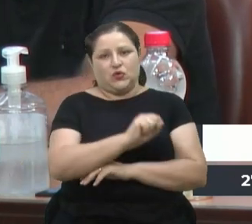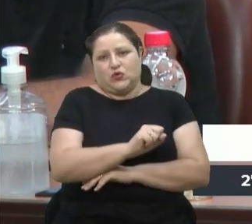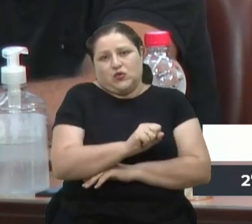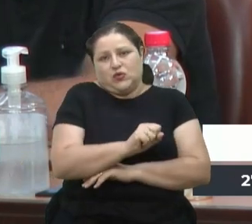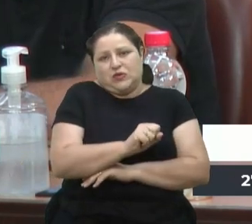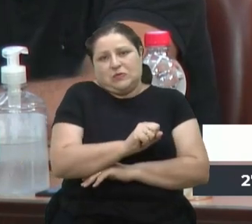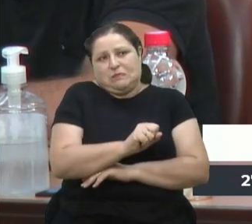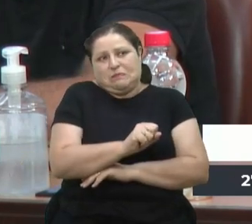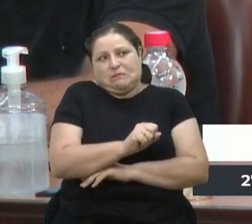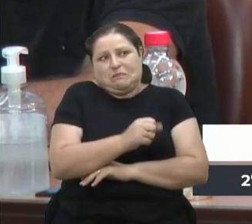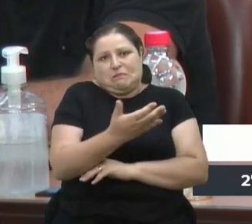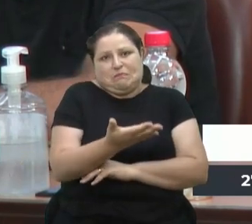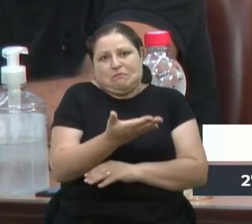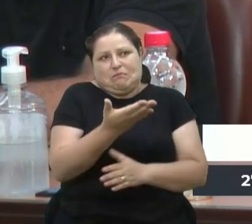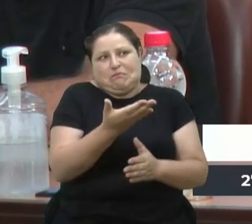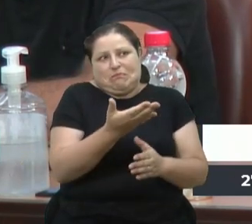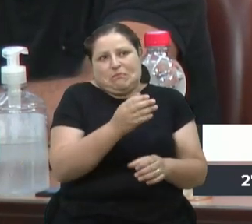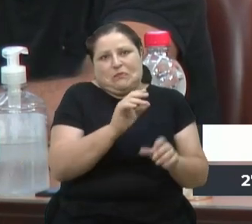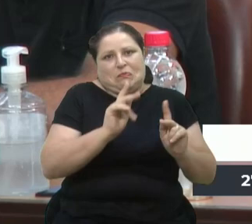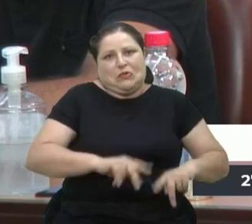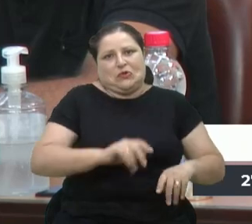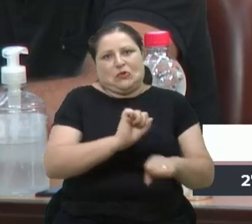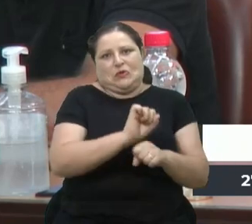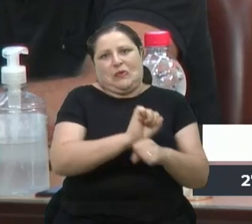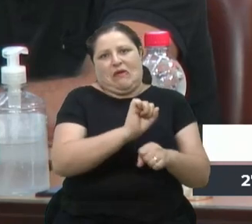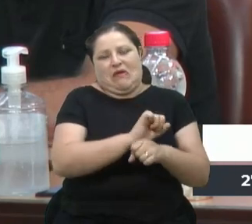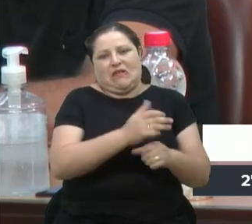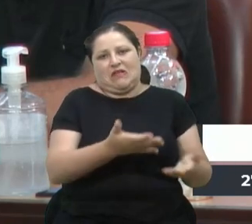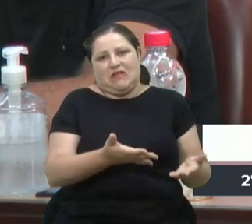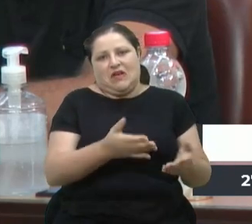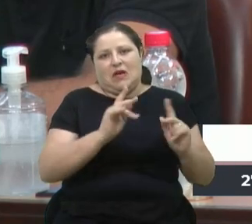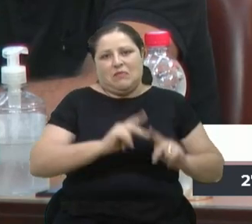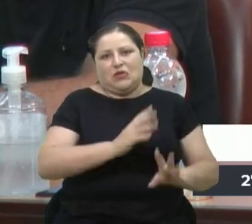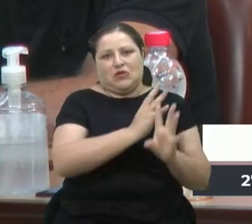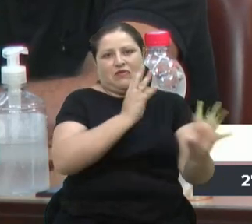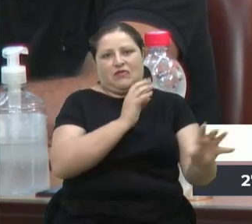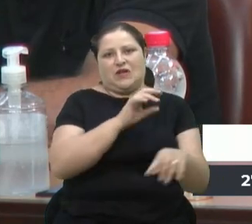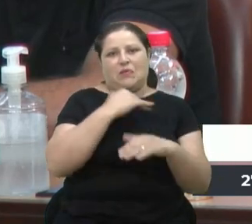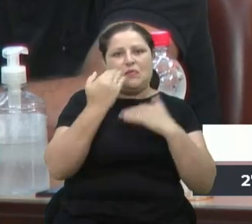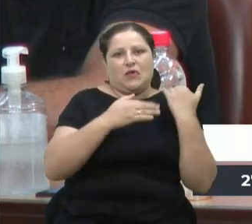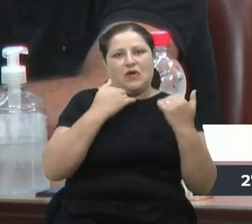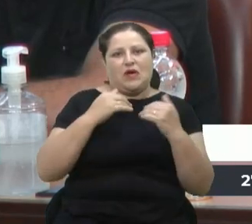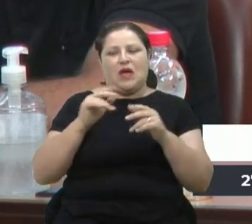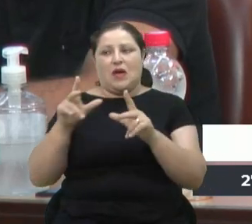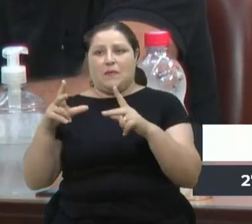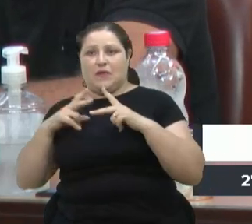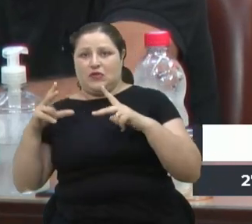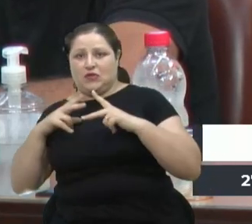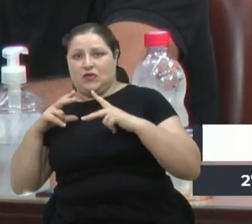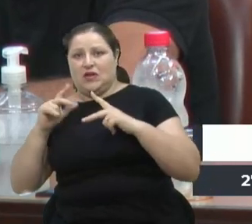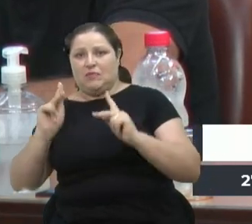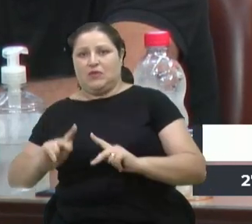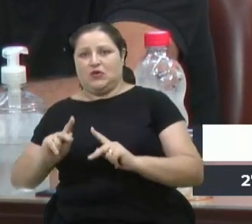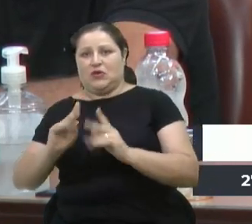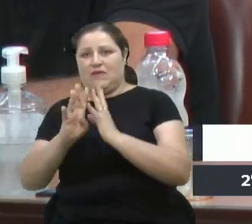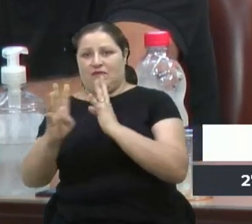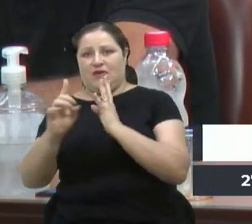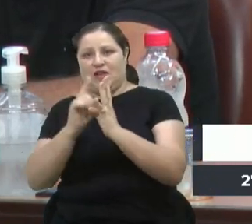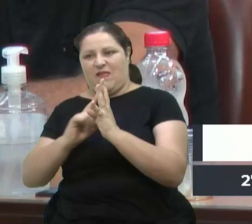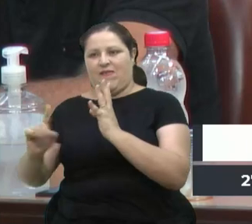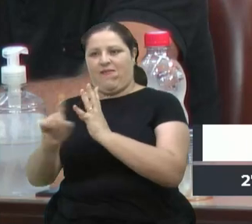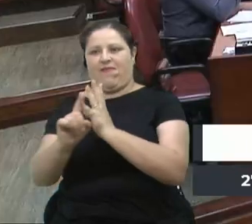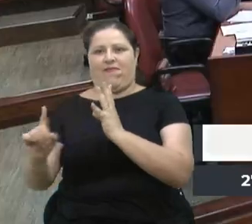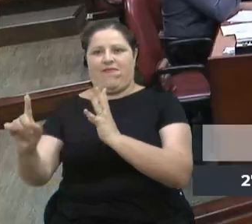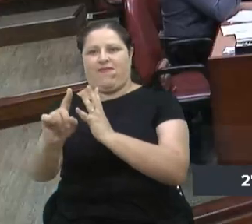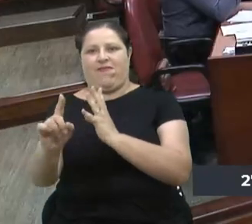precisa de atendimento pelo SUS fica esperando. Enquanto isso, as pessoas estão morrendo na fila e os dos privados estão pulando a fila. Obrigado. Exatamente.